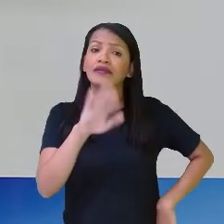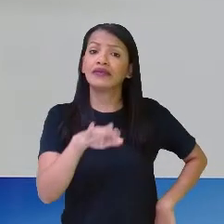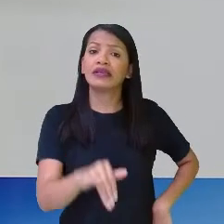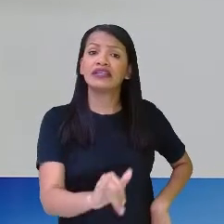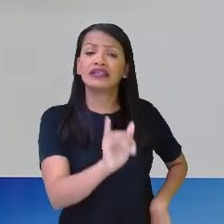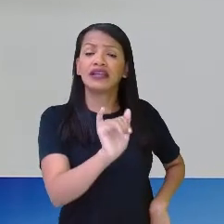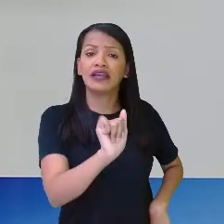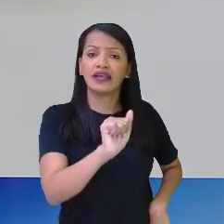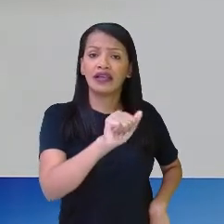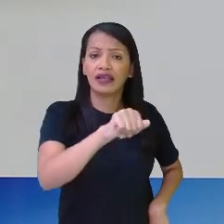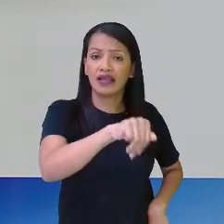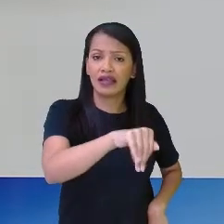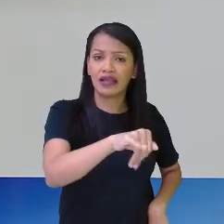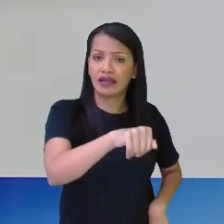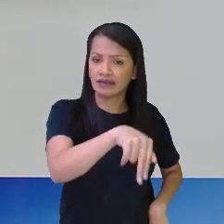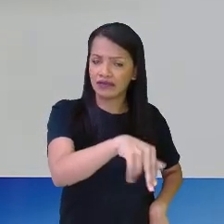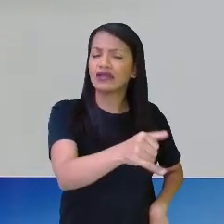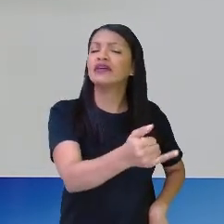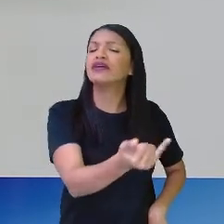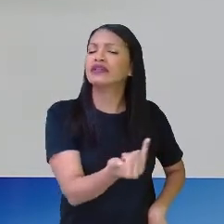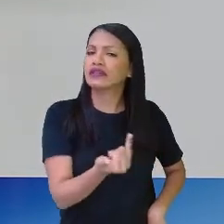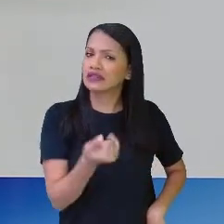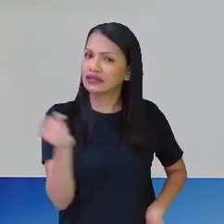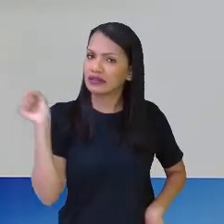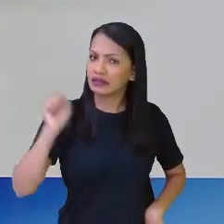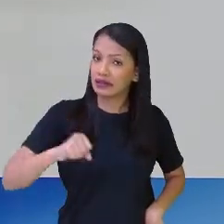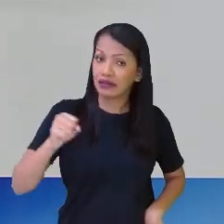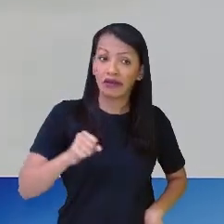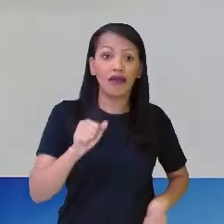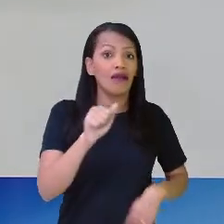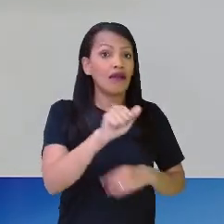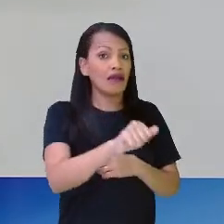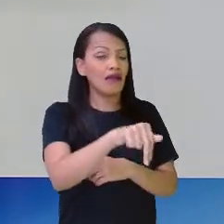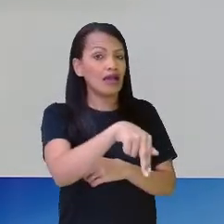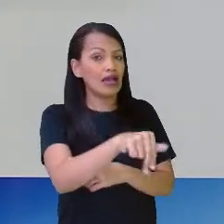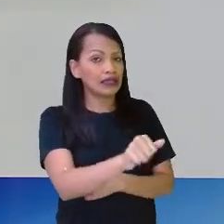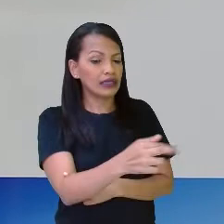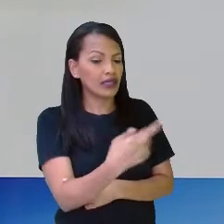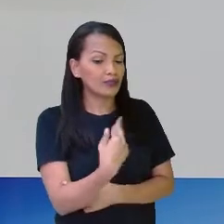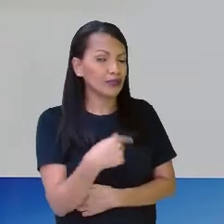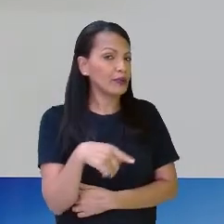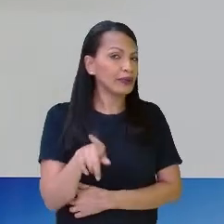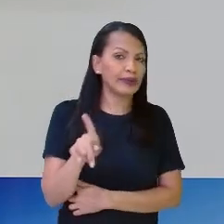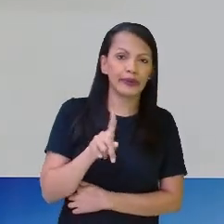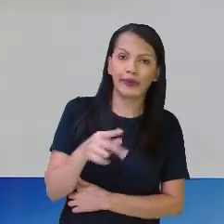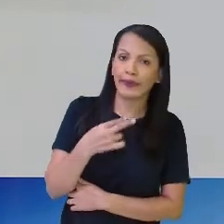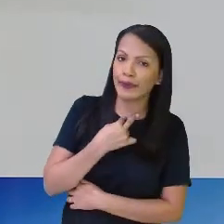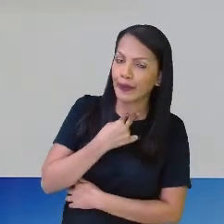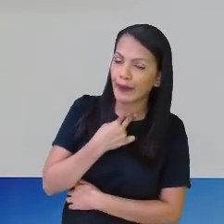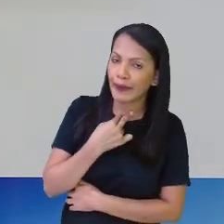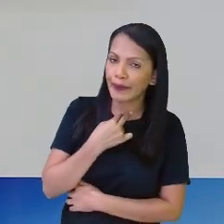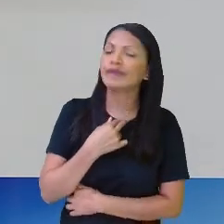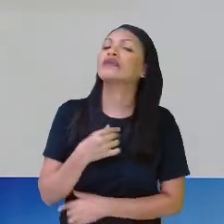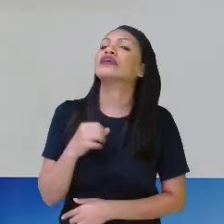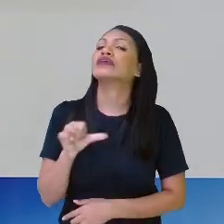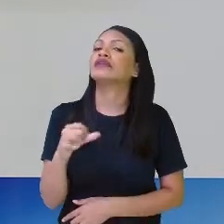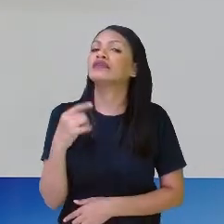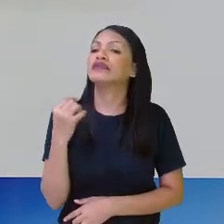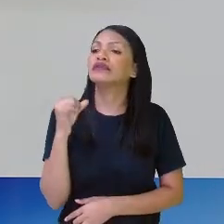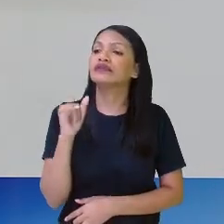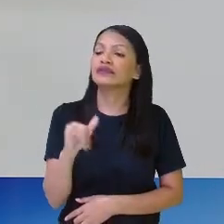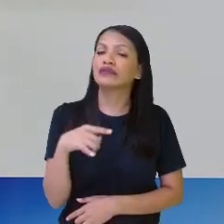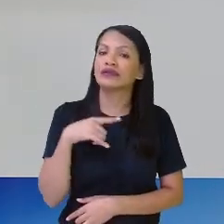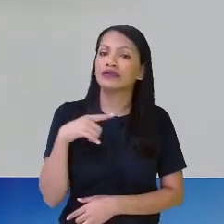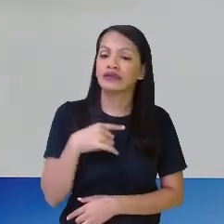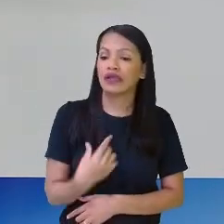Yasmin. Ela disse que sim, professora, mas a Ana disse que não. Olha só, Yasmin. Se eu tenho três rosas de um lado e